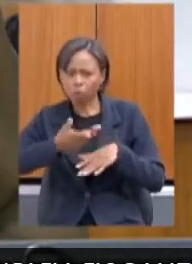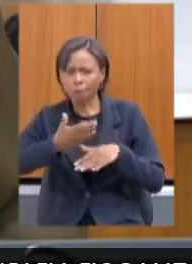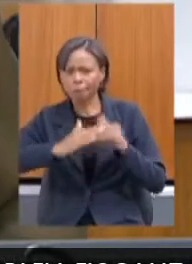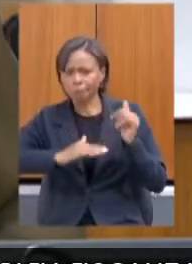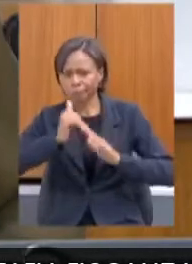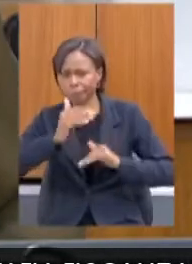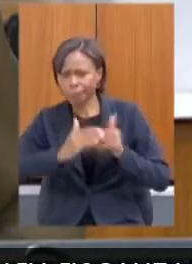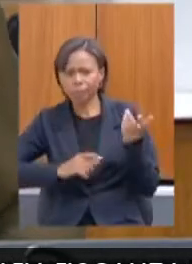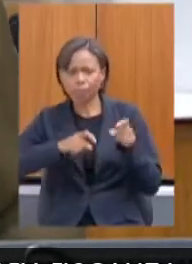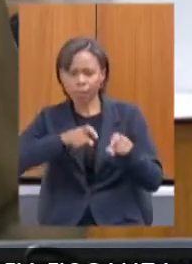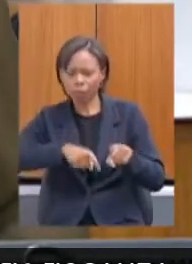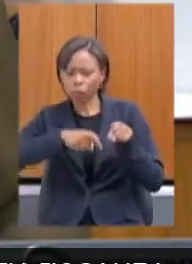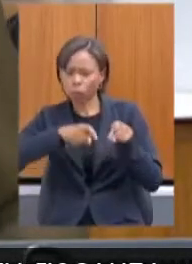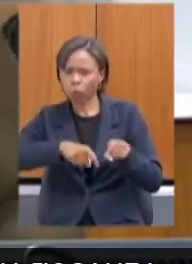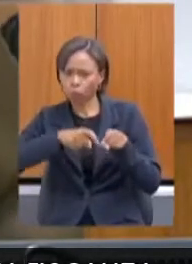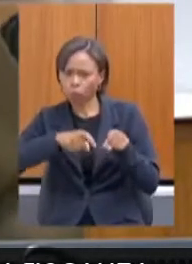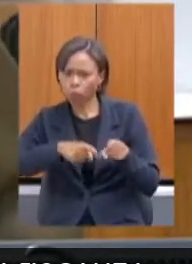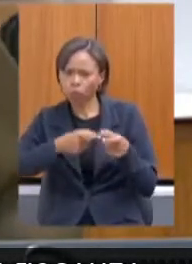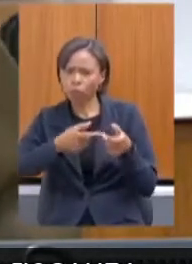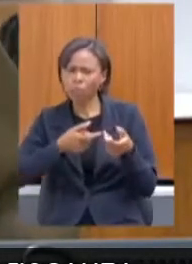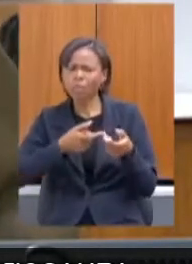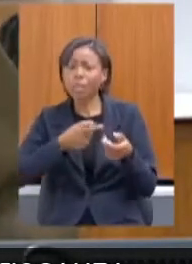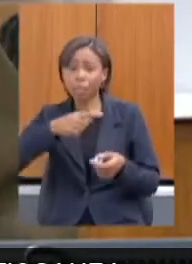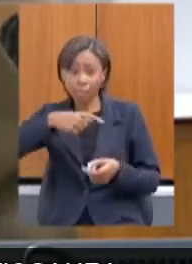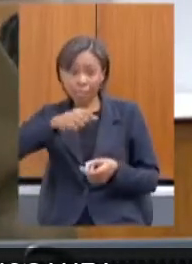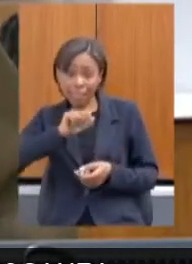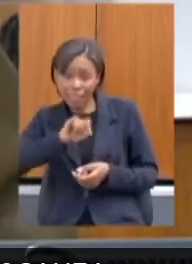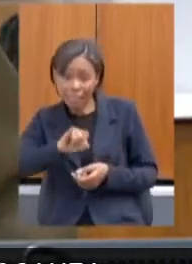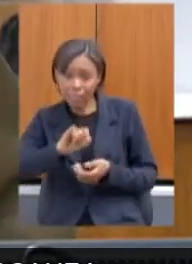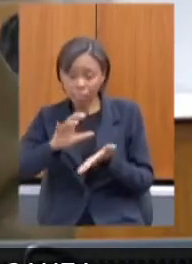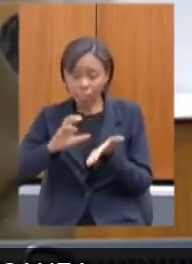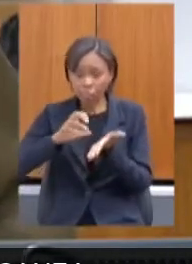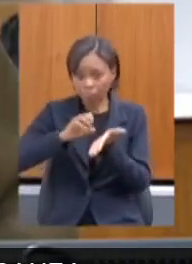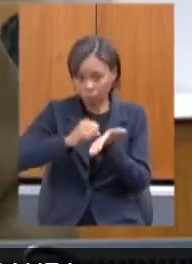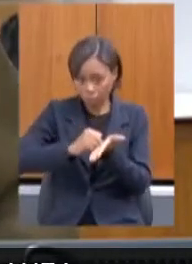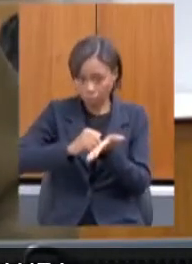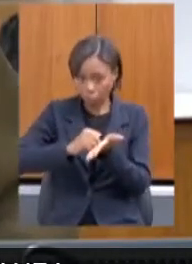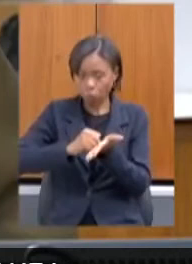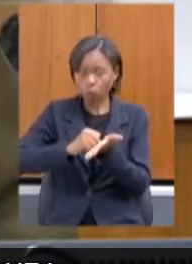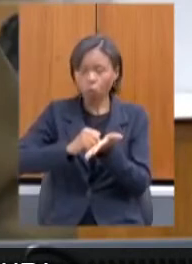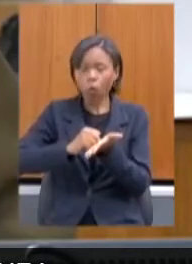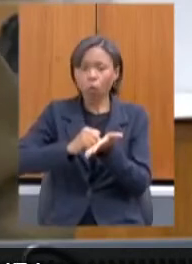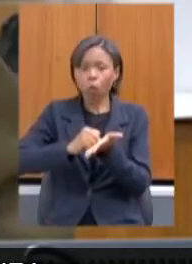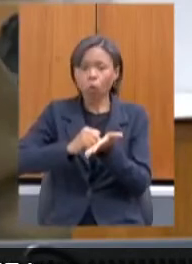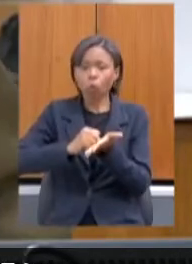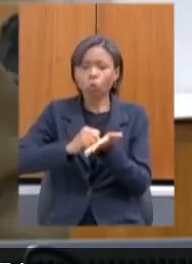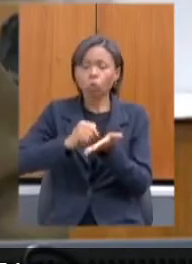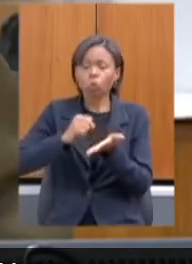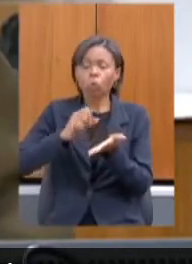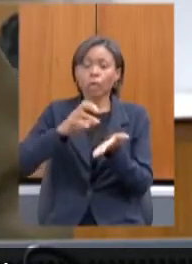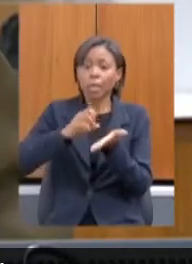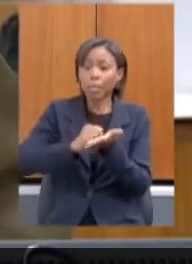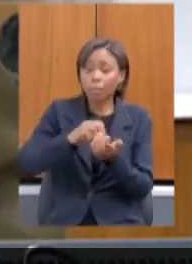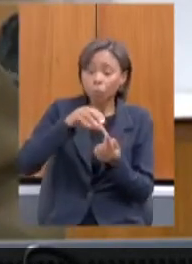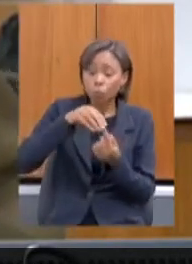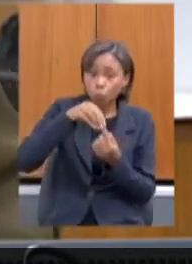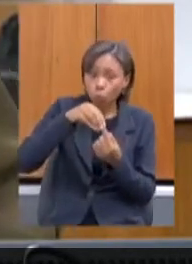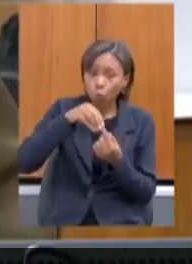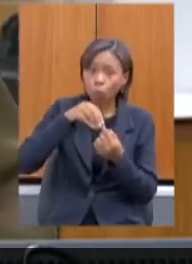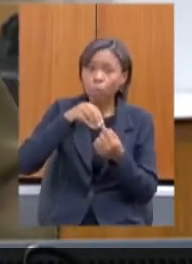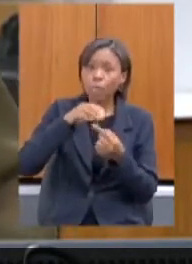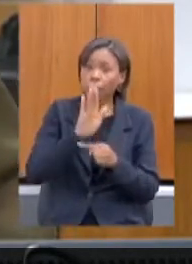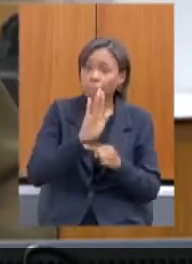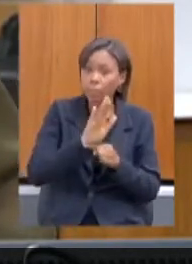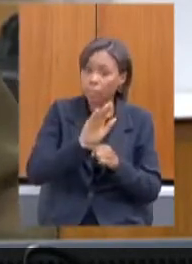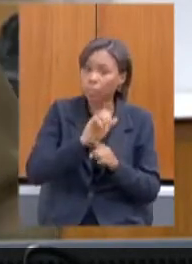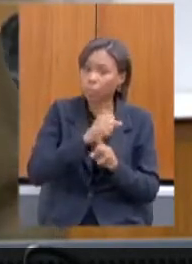agricultores rurais, se eles estiverem cadastrados no Cadastro Único da Assistência Social como extrema pobreza, eles receberam renda